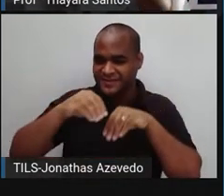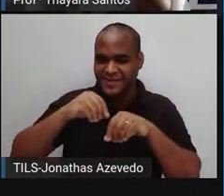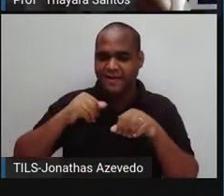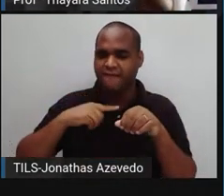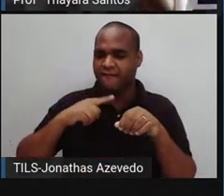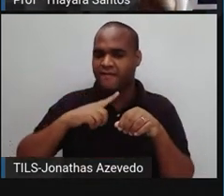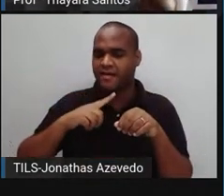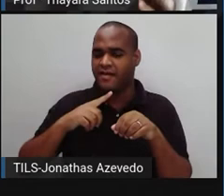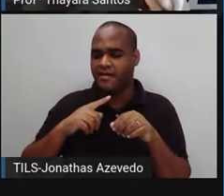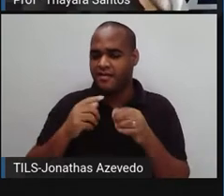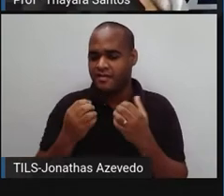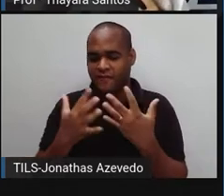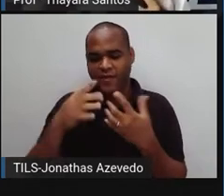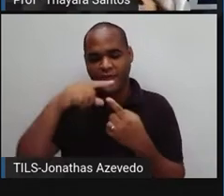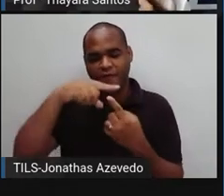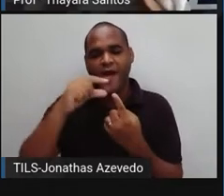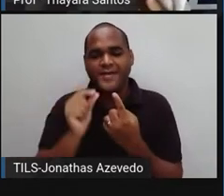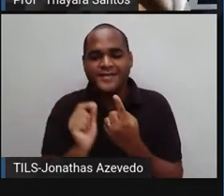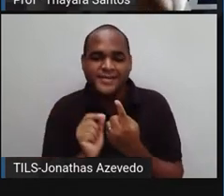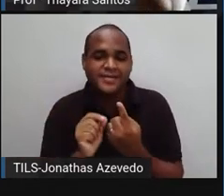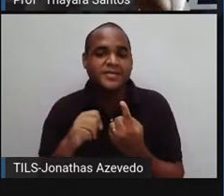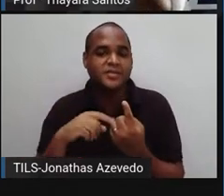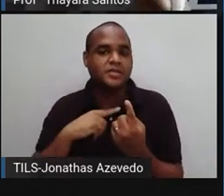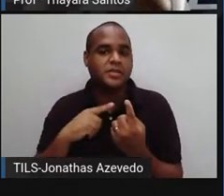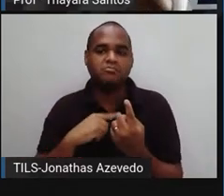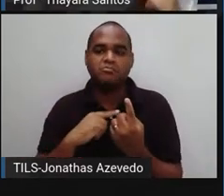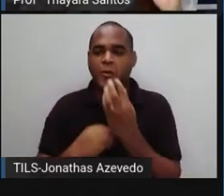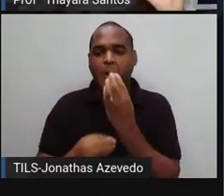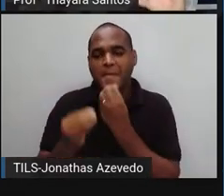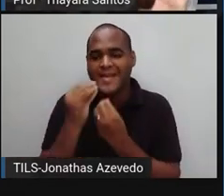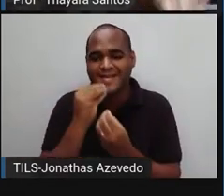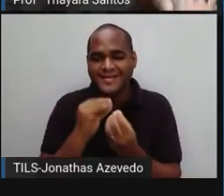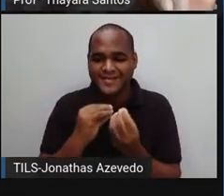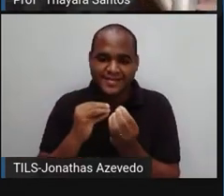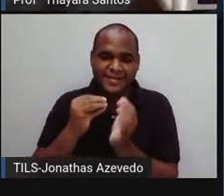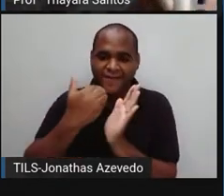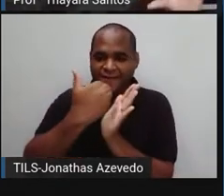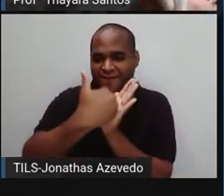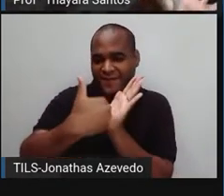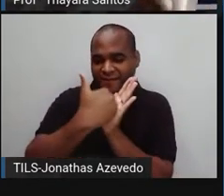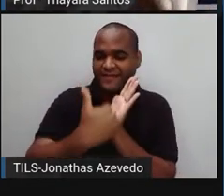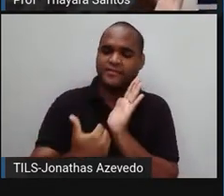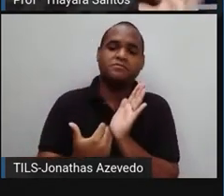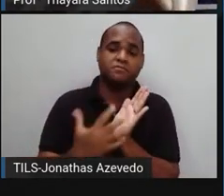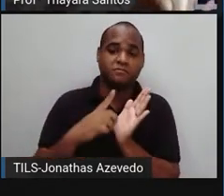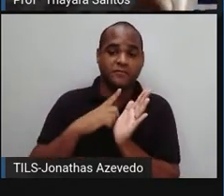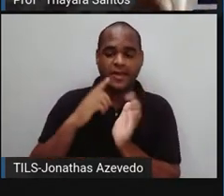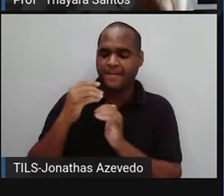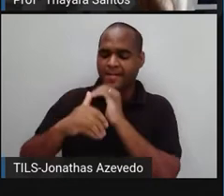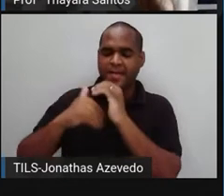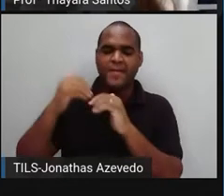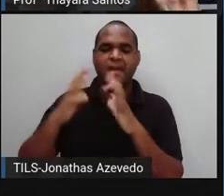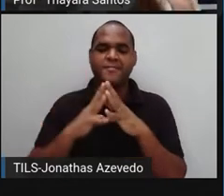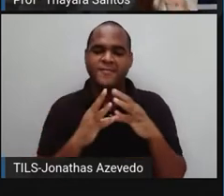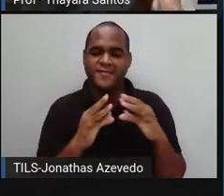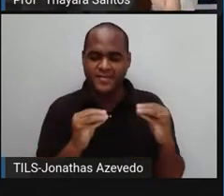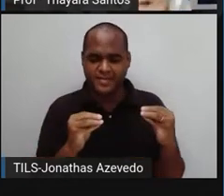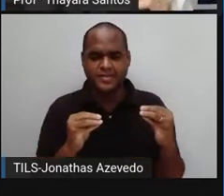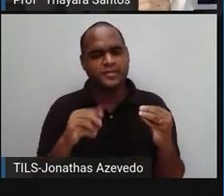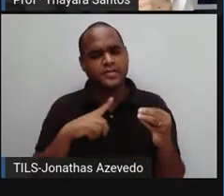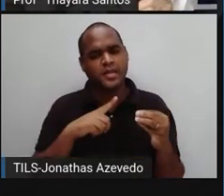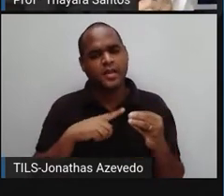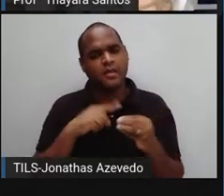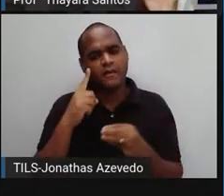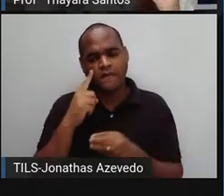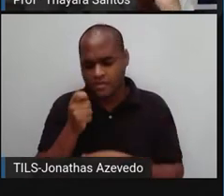folhas mortas, restos de alimentos e a gente vai ver esse processo de decomposição acontecendo. Não no nível